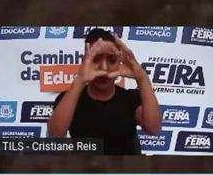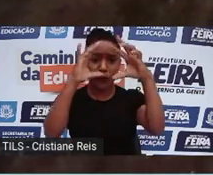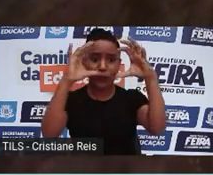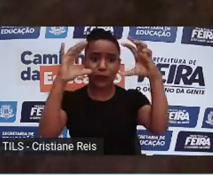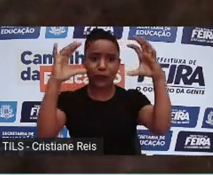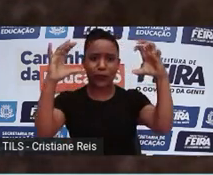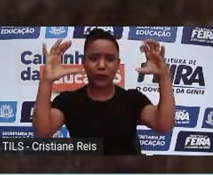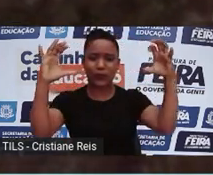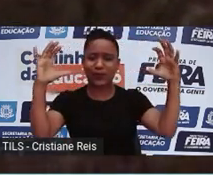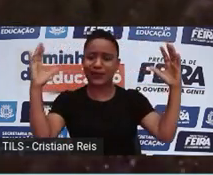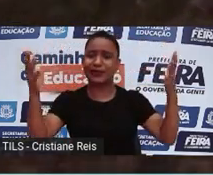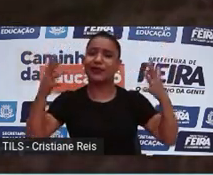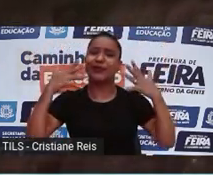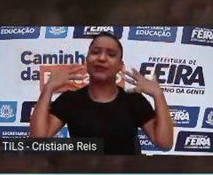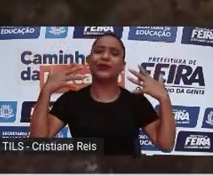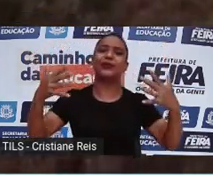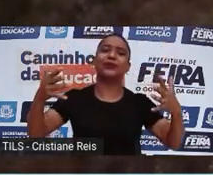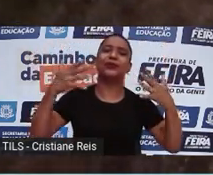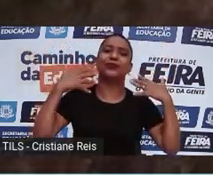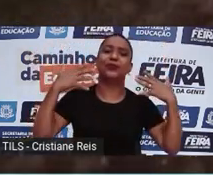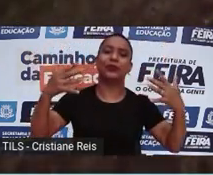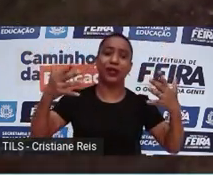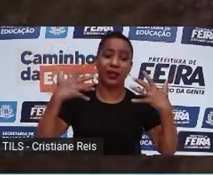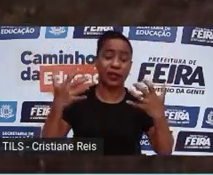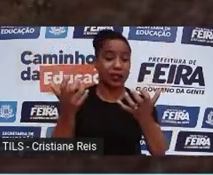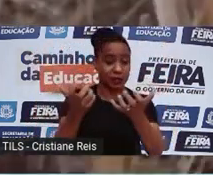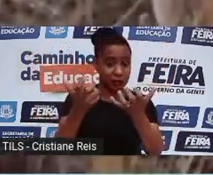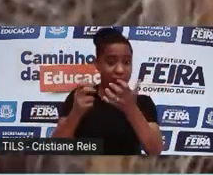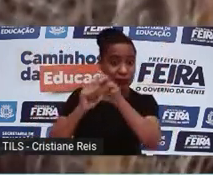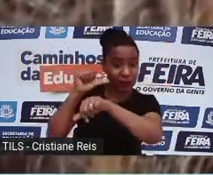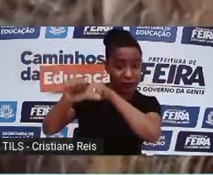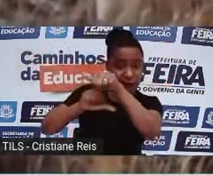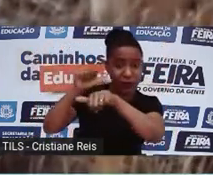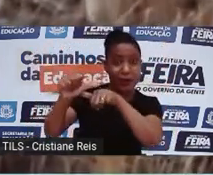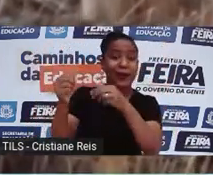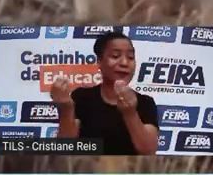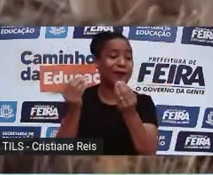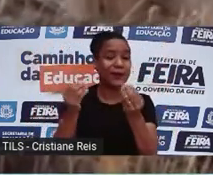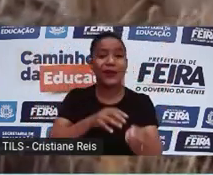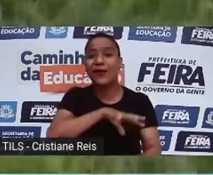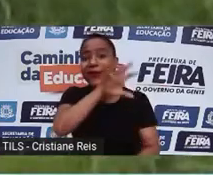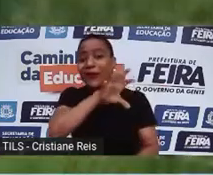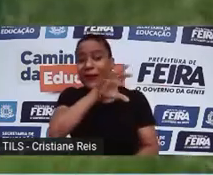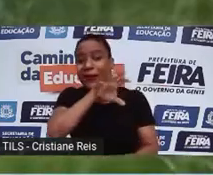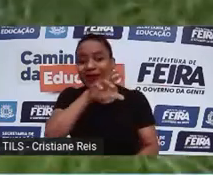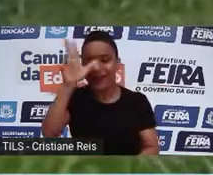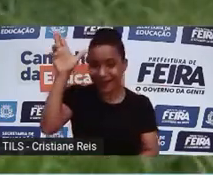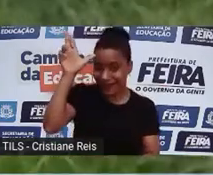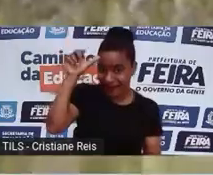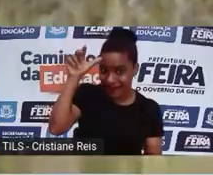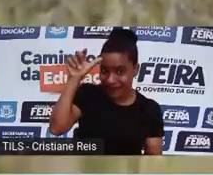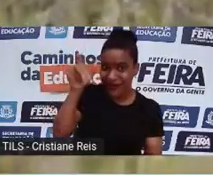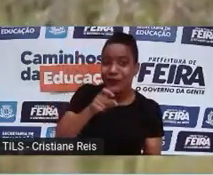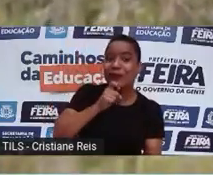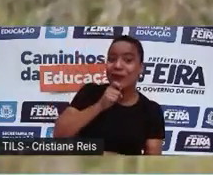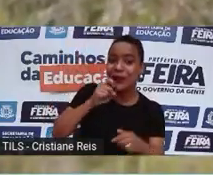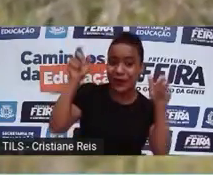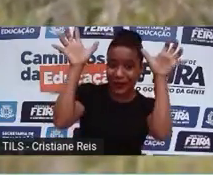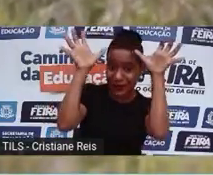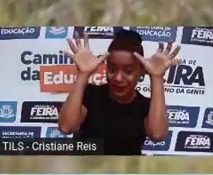processo, repovoando o Ártico com animais. Cavalos da Sibéria, renas, voos